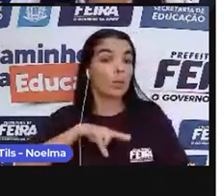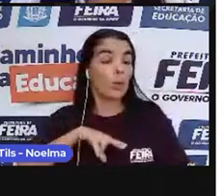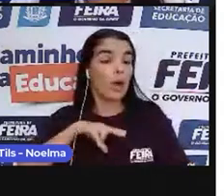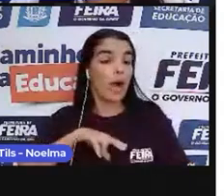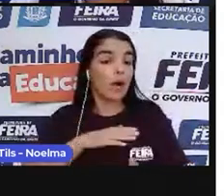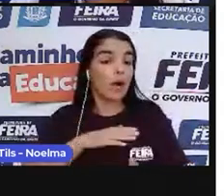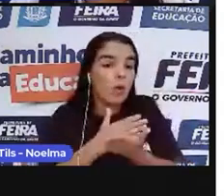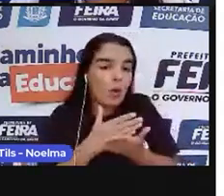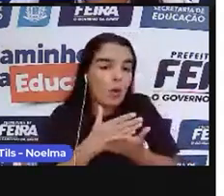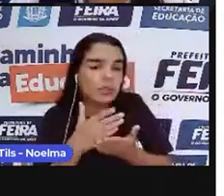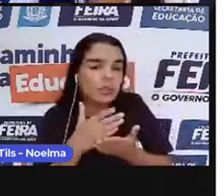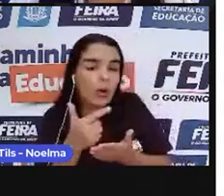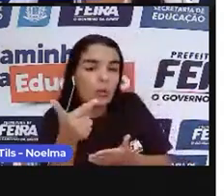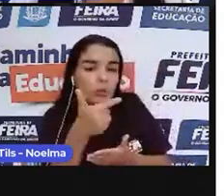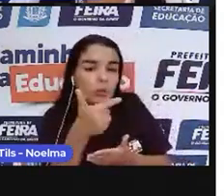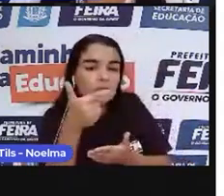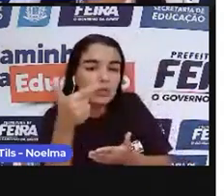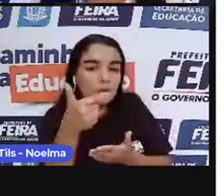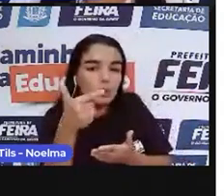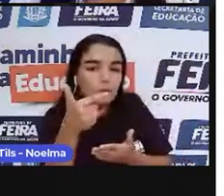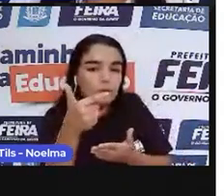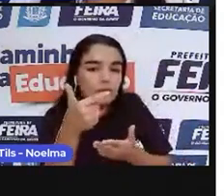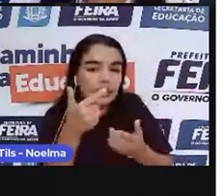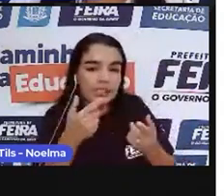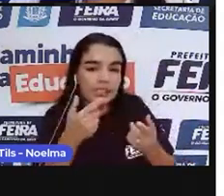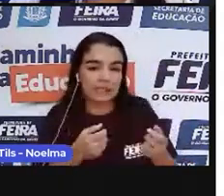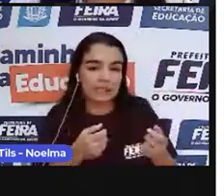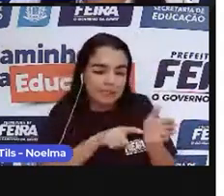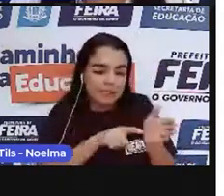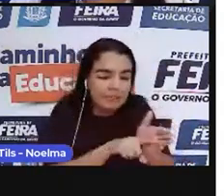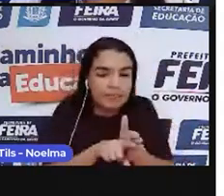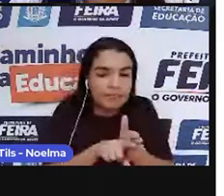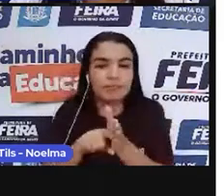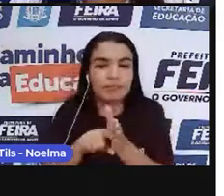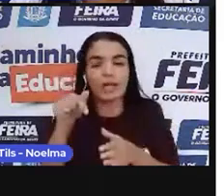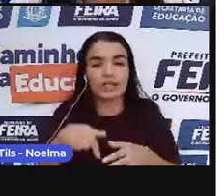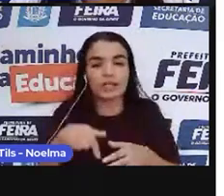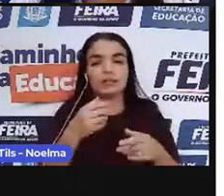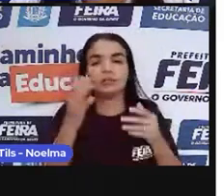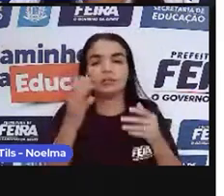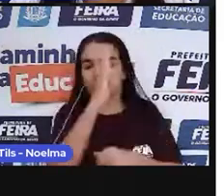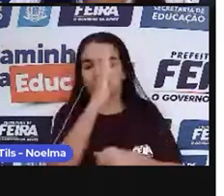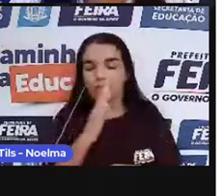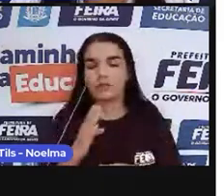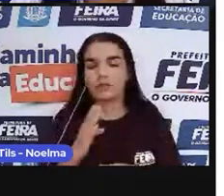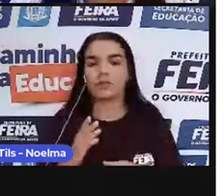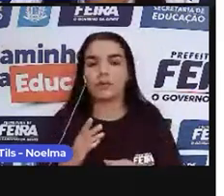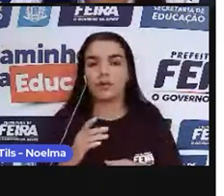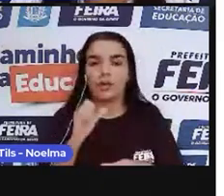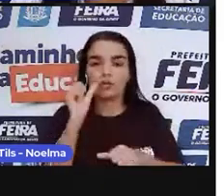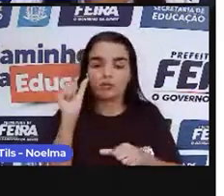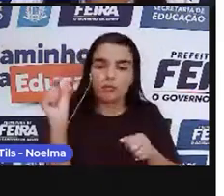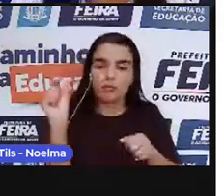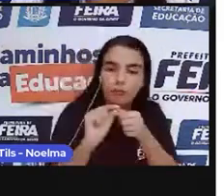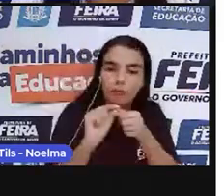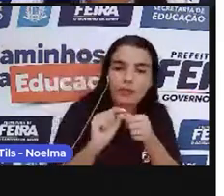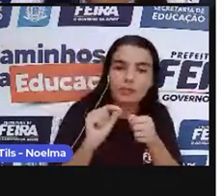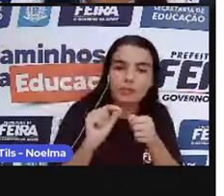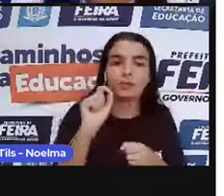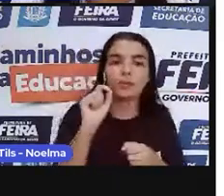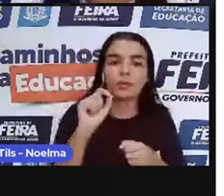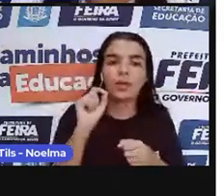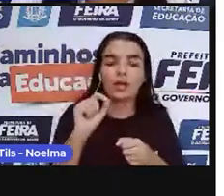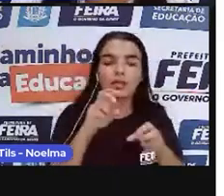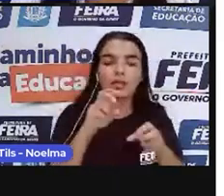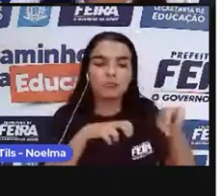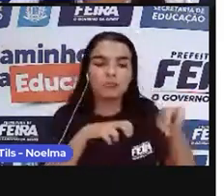seu segundo ciclo de exploração do Brasil. Através, então, da cana-de-açúcar, né? Que foi quando lá em